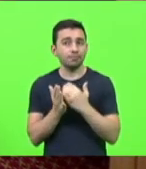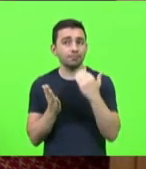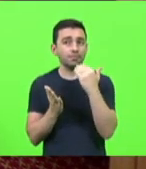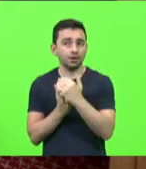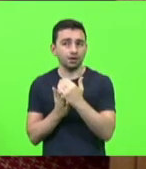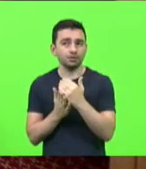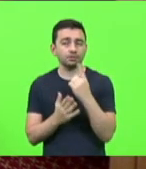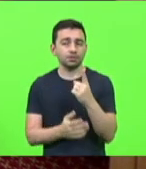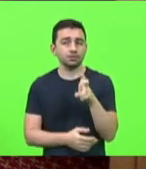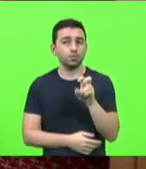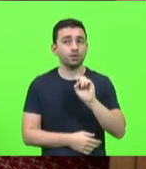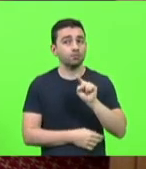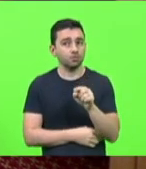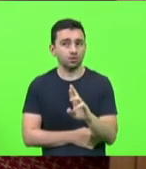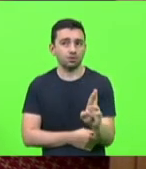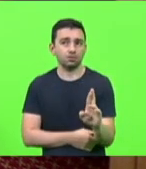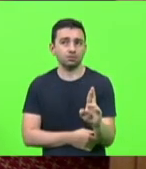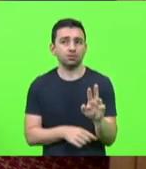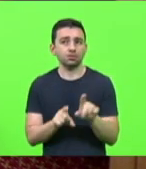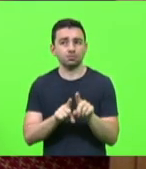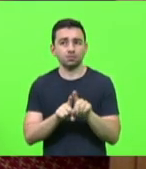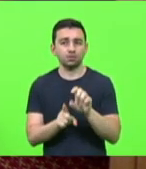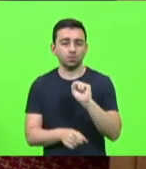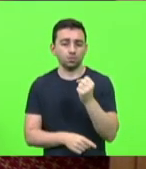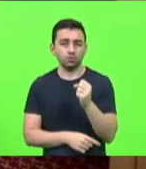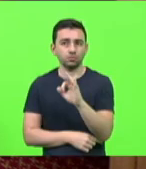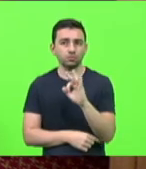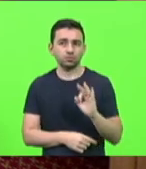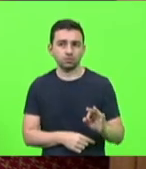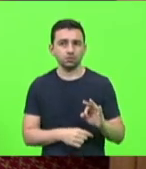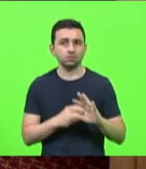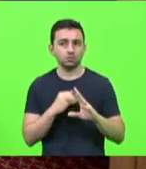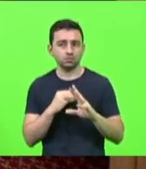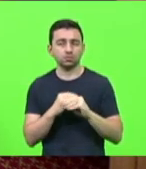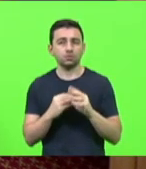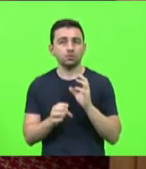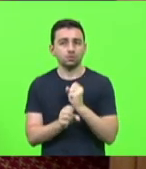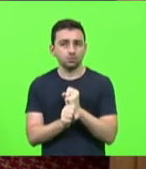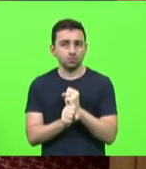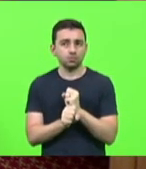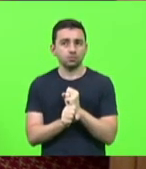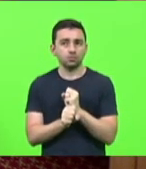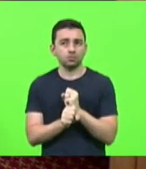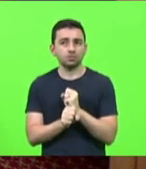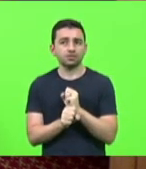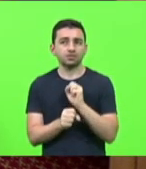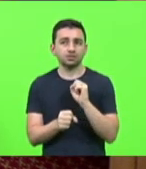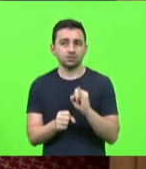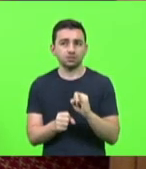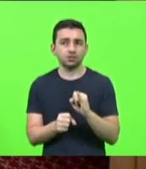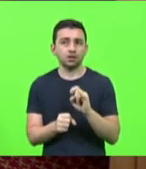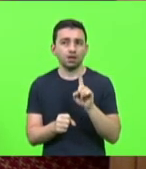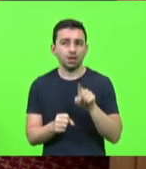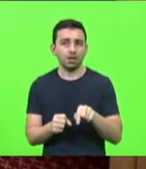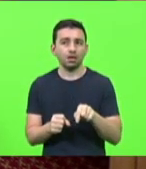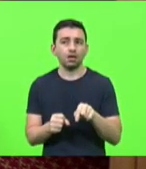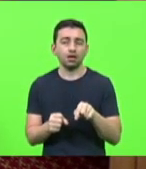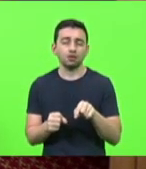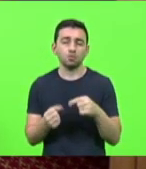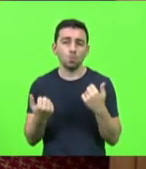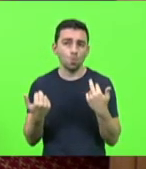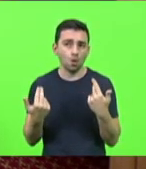mil reais e 8% sobre a base de cálculo quando o sucessor for parente colateral ou